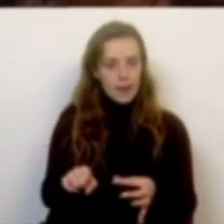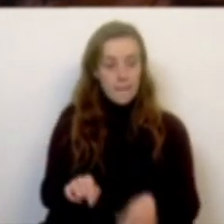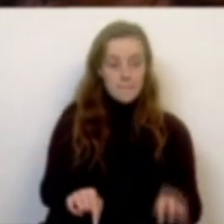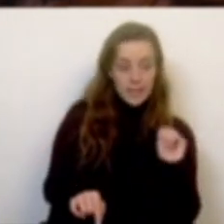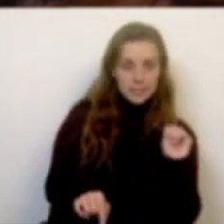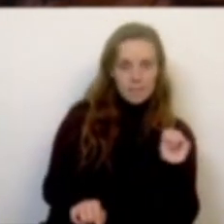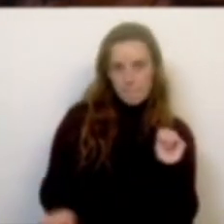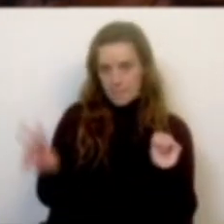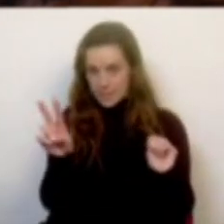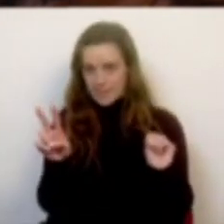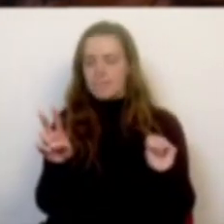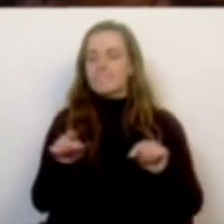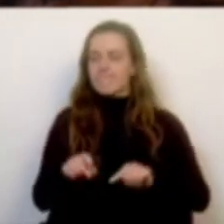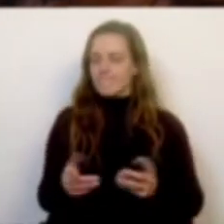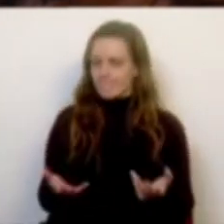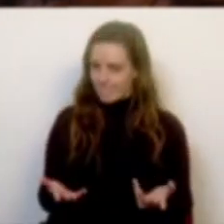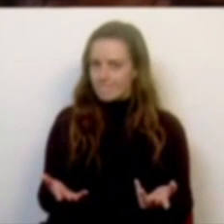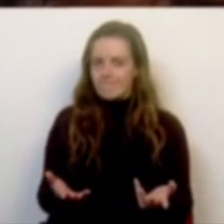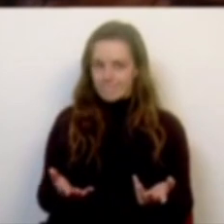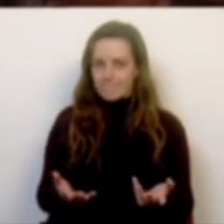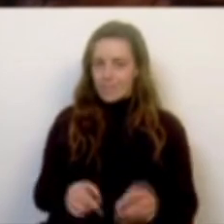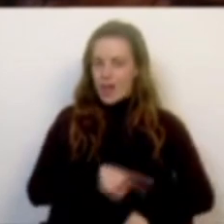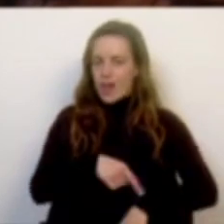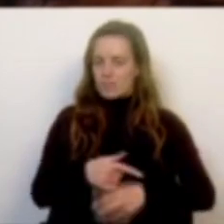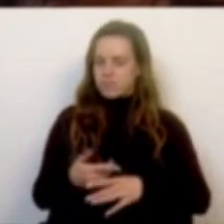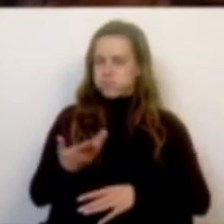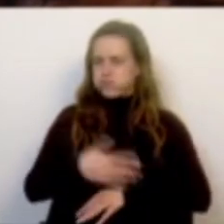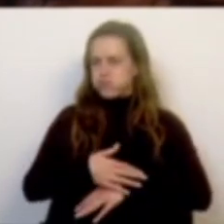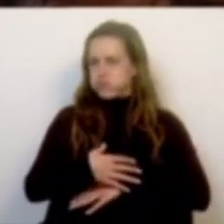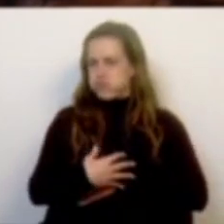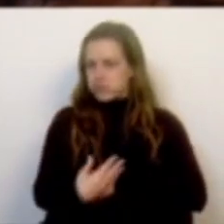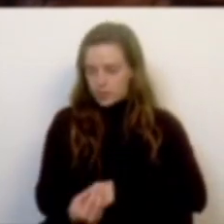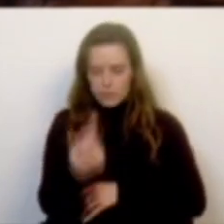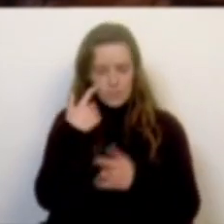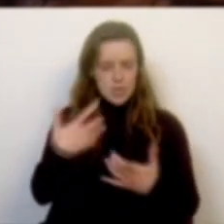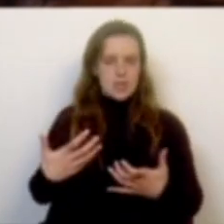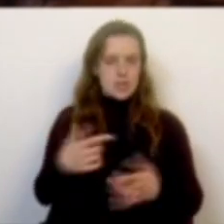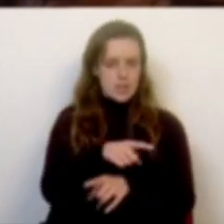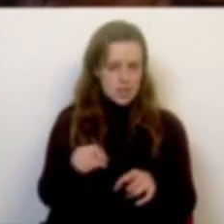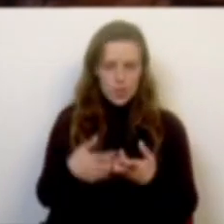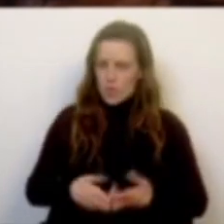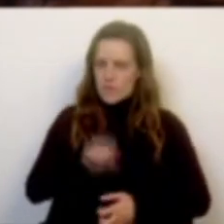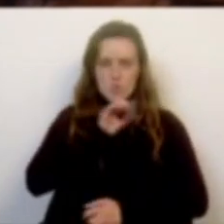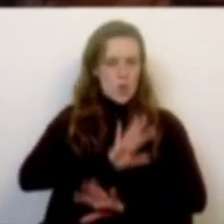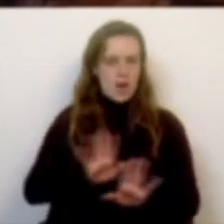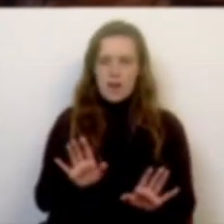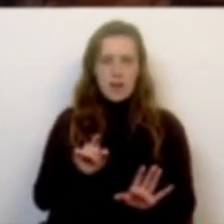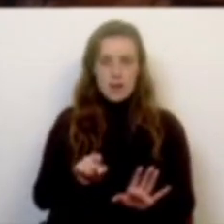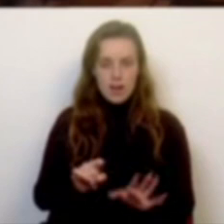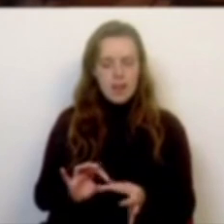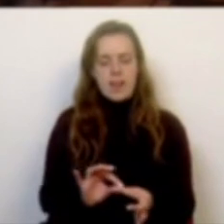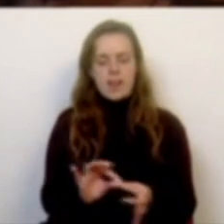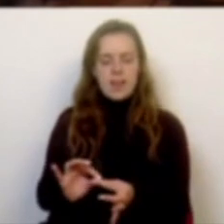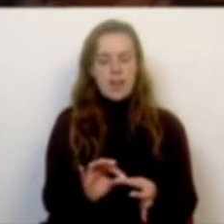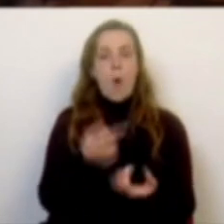PSD e o PS a altas horas de noite mostra bem e não deixa margem para dúvidas que se uniram